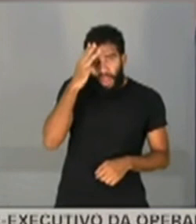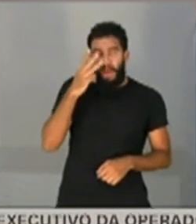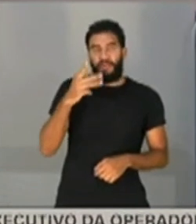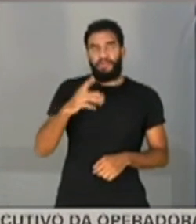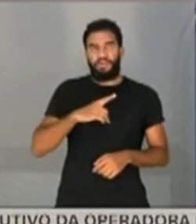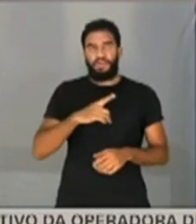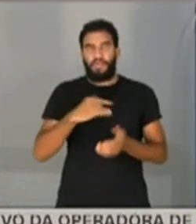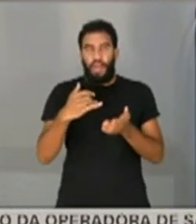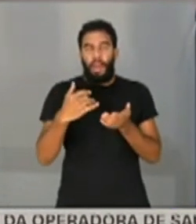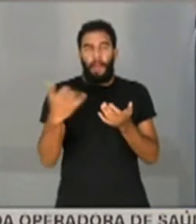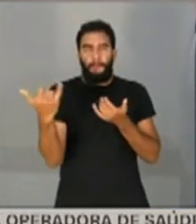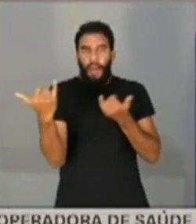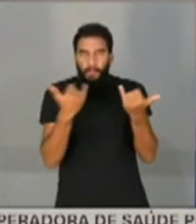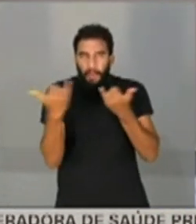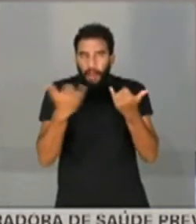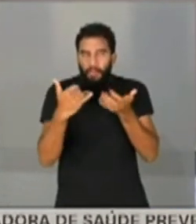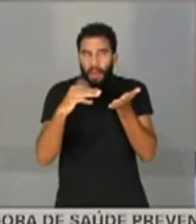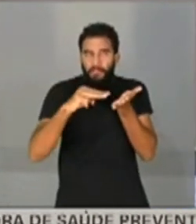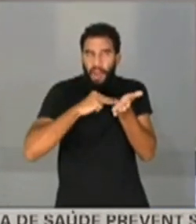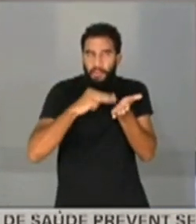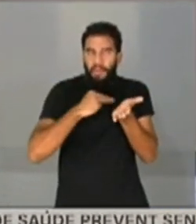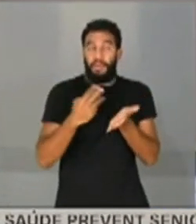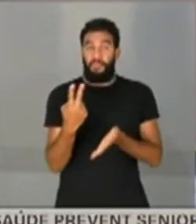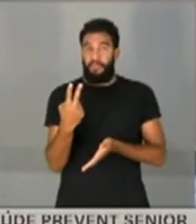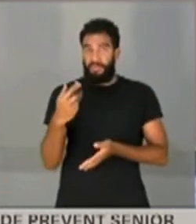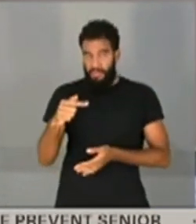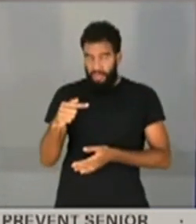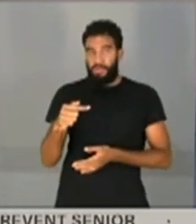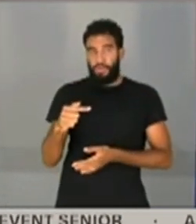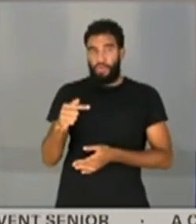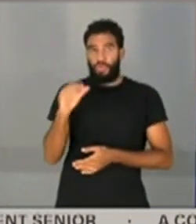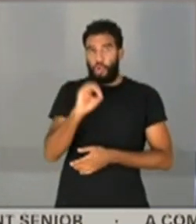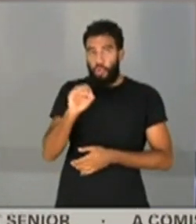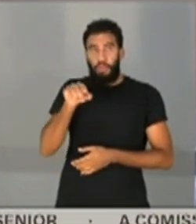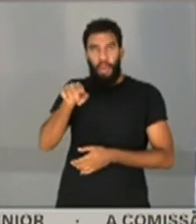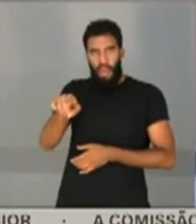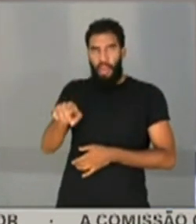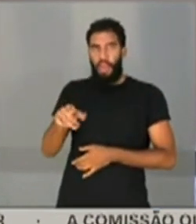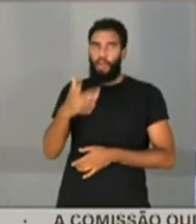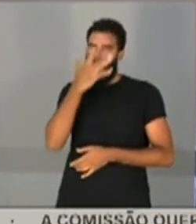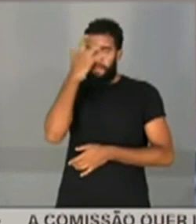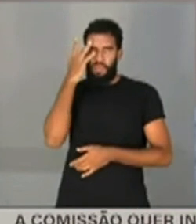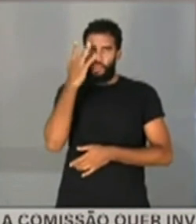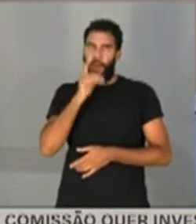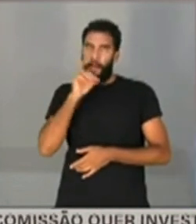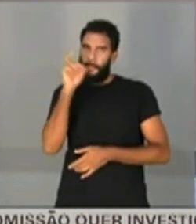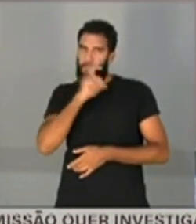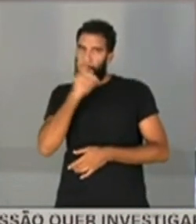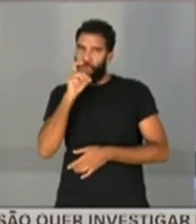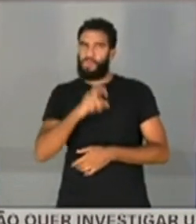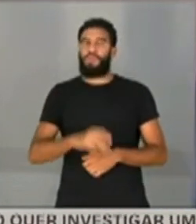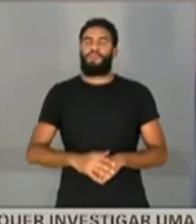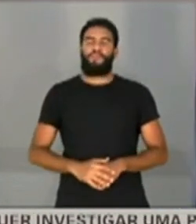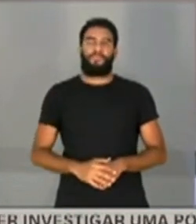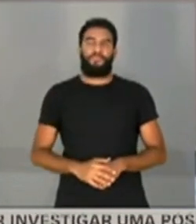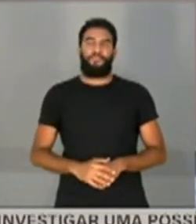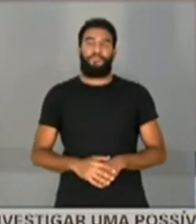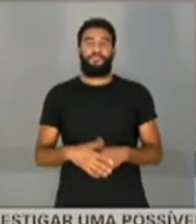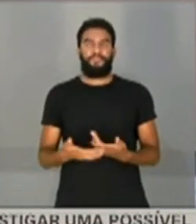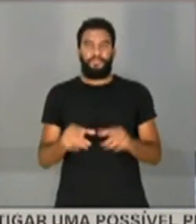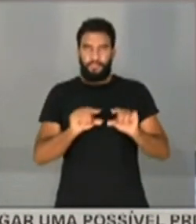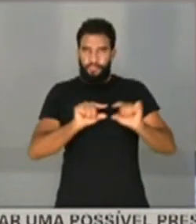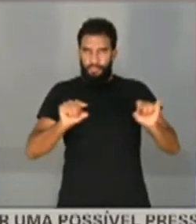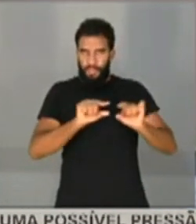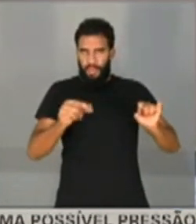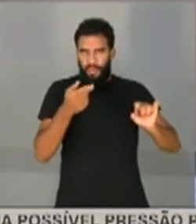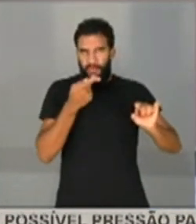mensagens desde 27 de outubro, ele é um prevaricador, fecha aspas. Então essas foram as palavras e